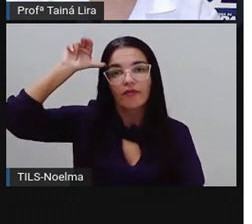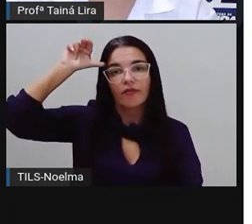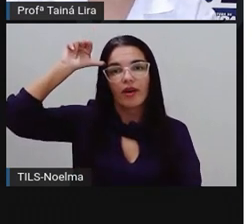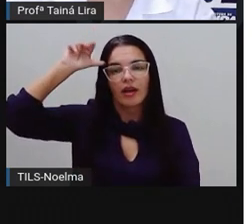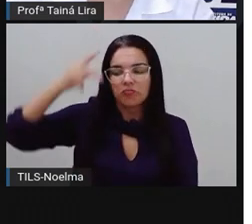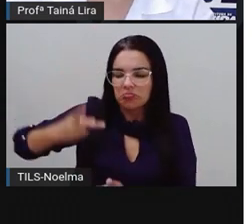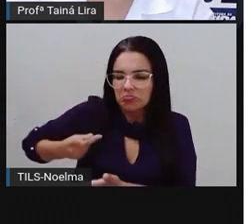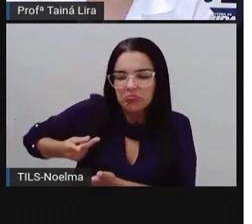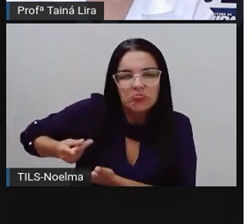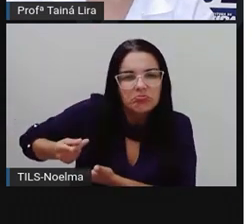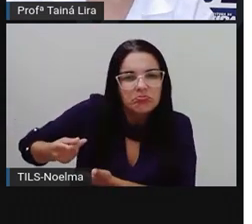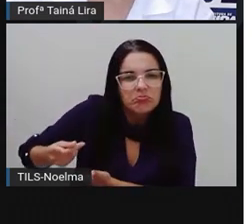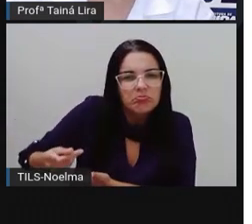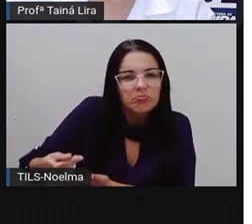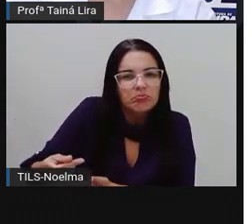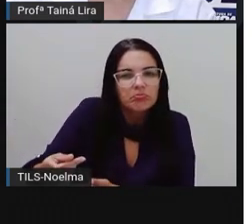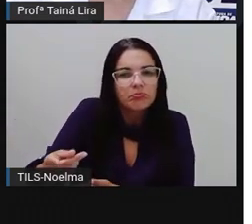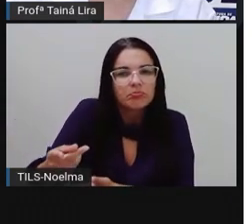Eterno.